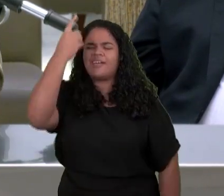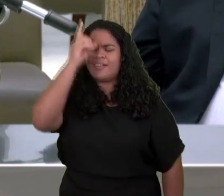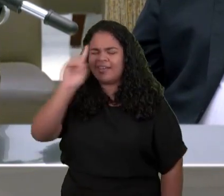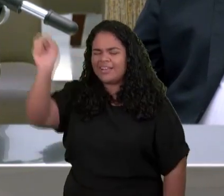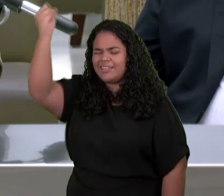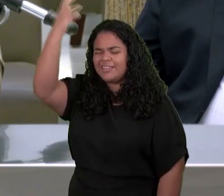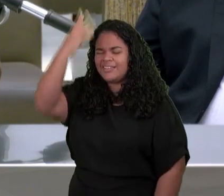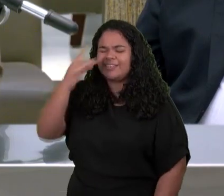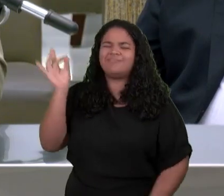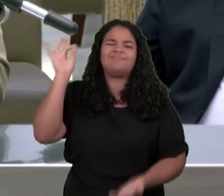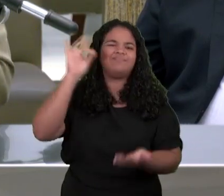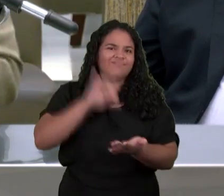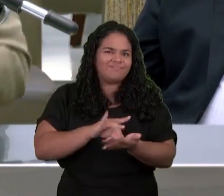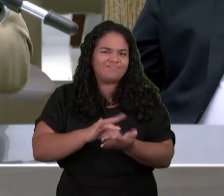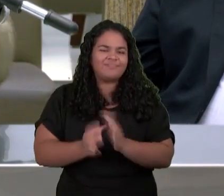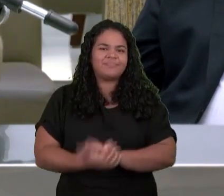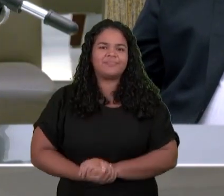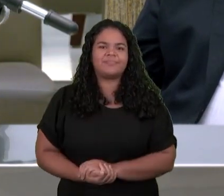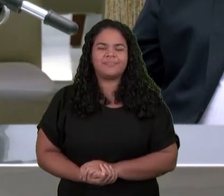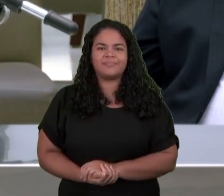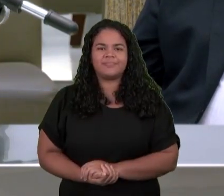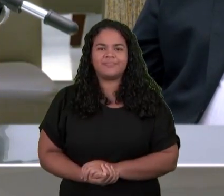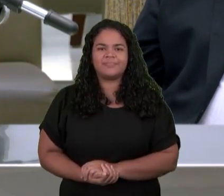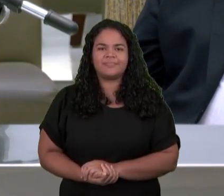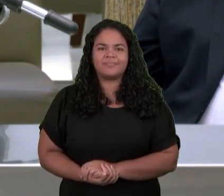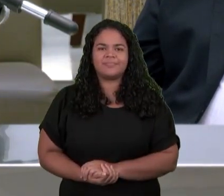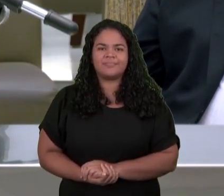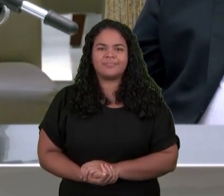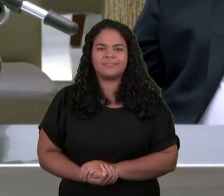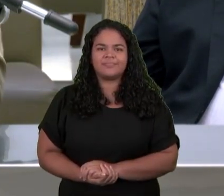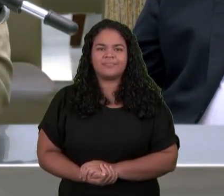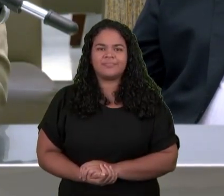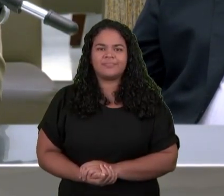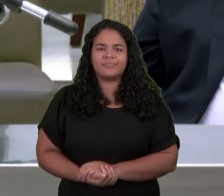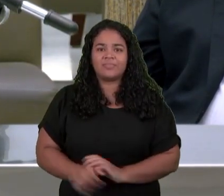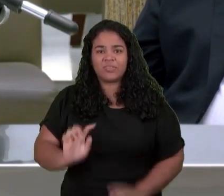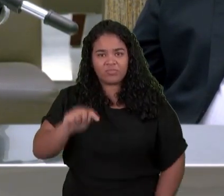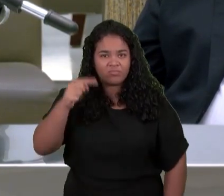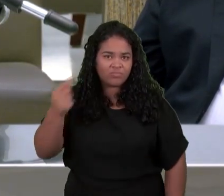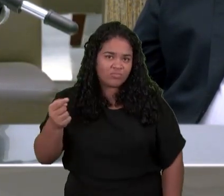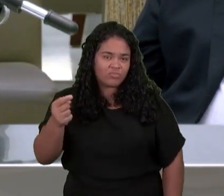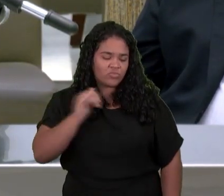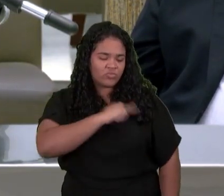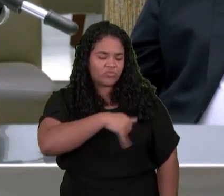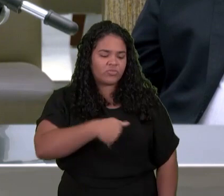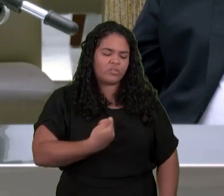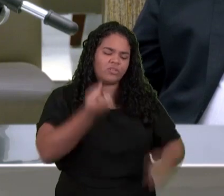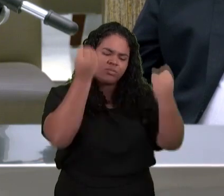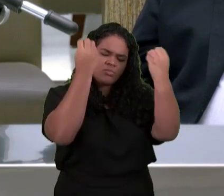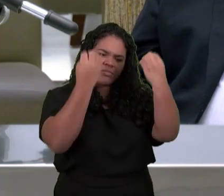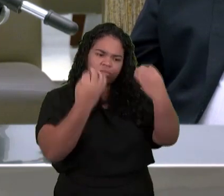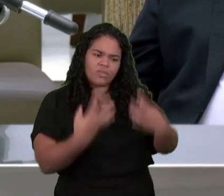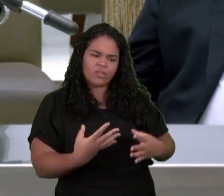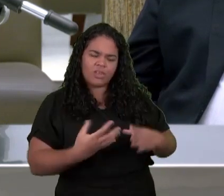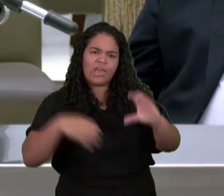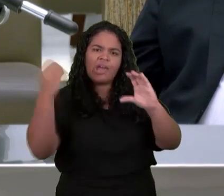E de verdade Mas depois De João Descrever De forma Rápida O cenário Que